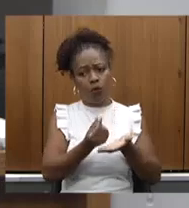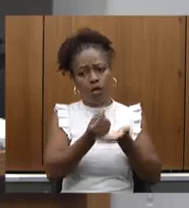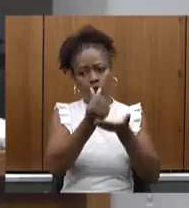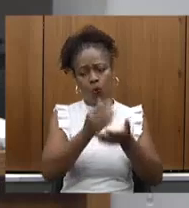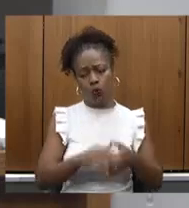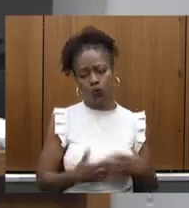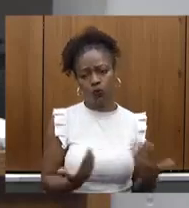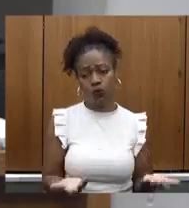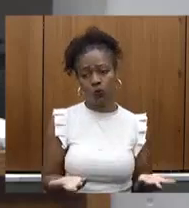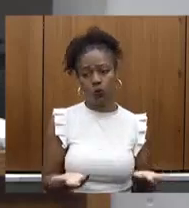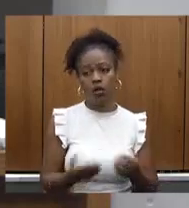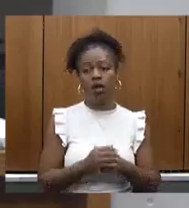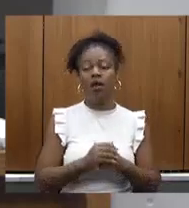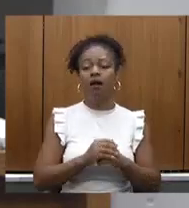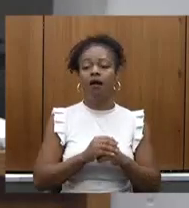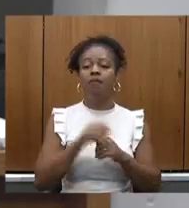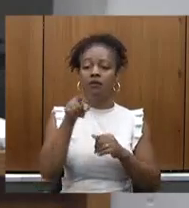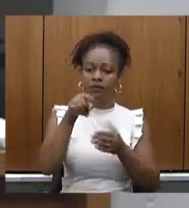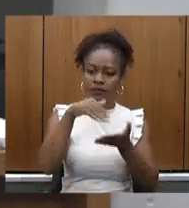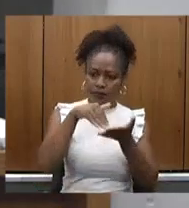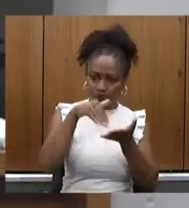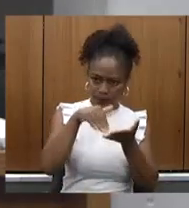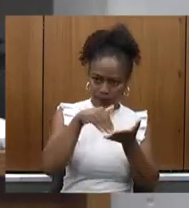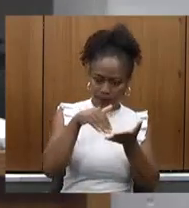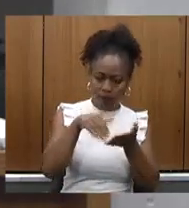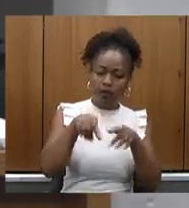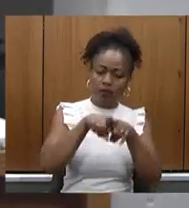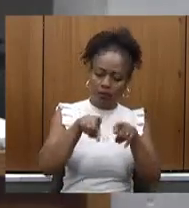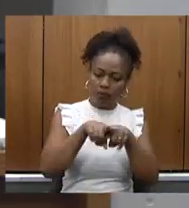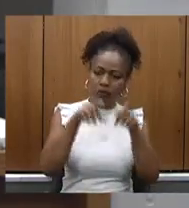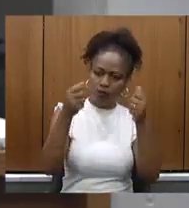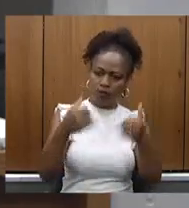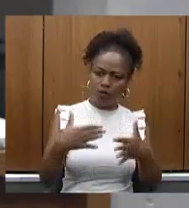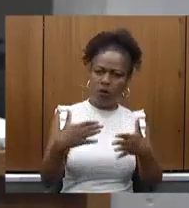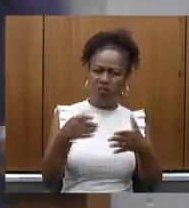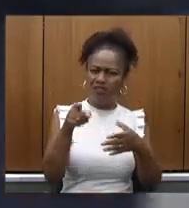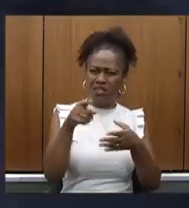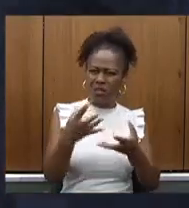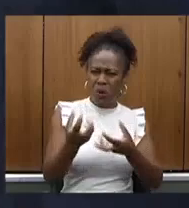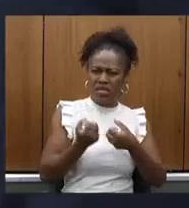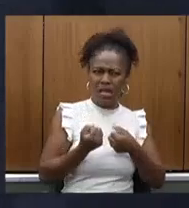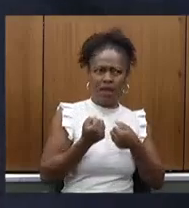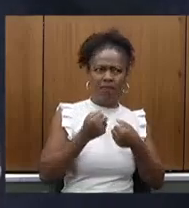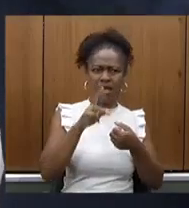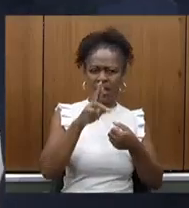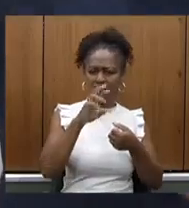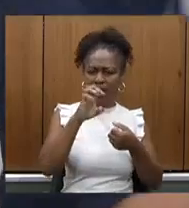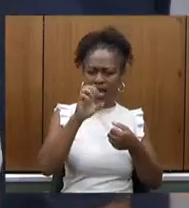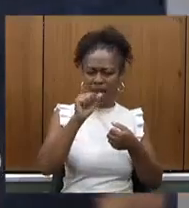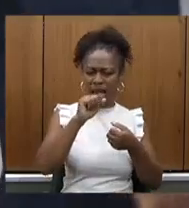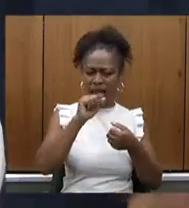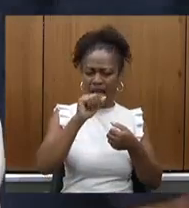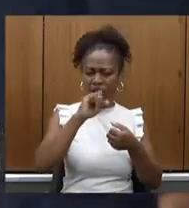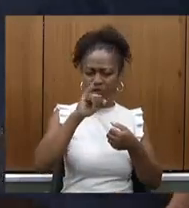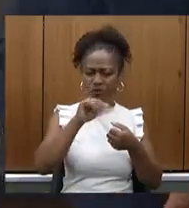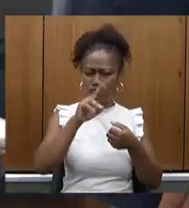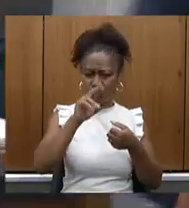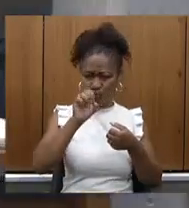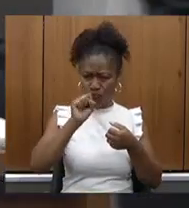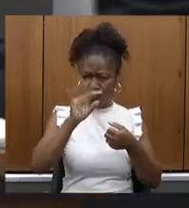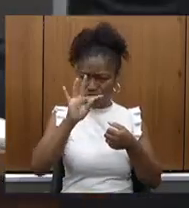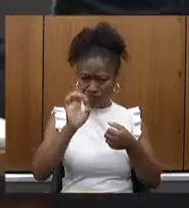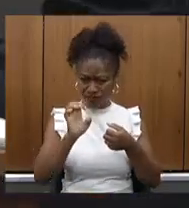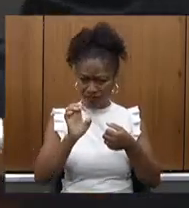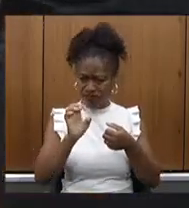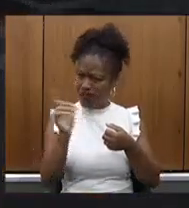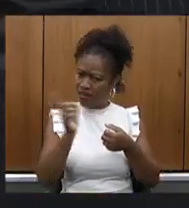fez aqui uma discussão de que vocês também não recebem reajustado não é uma comparação possível nós estamos dizendo que o município